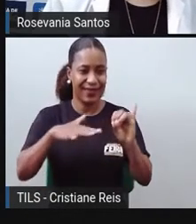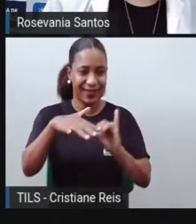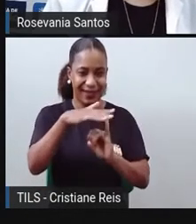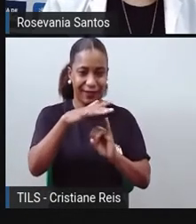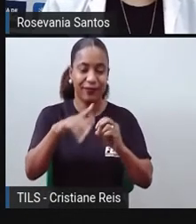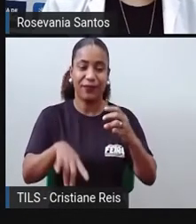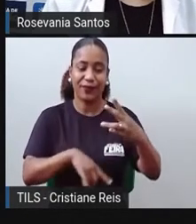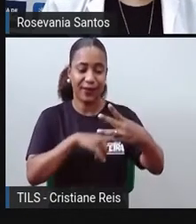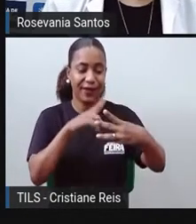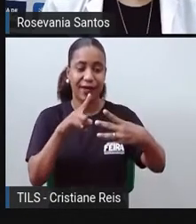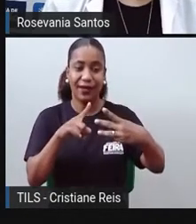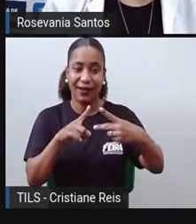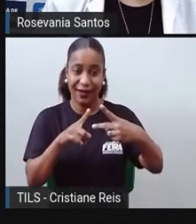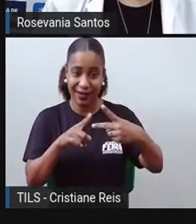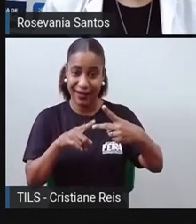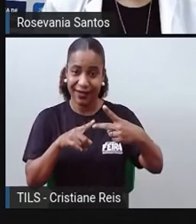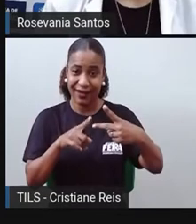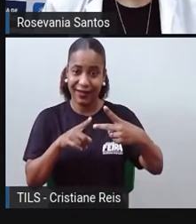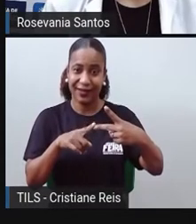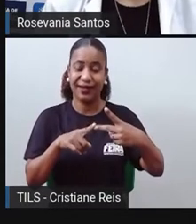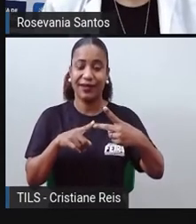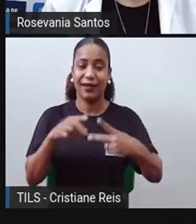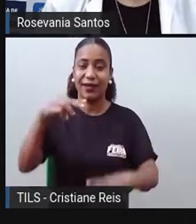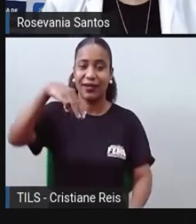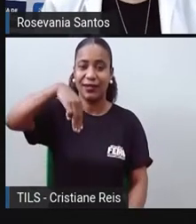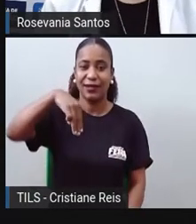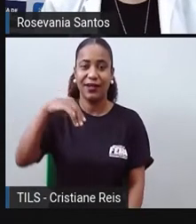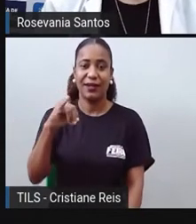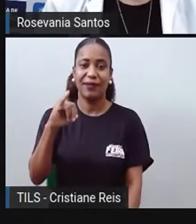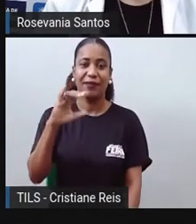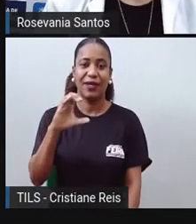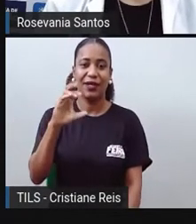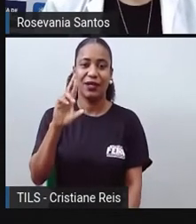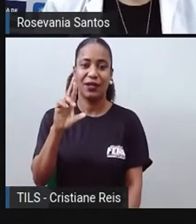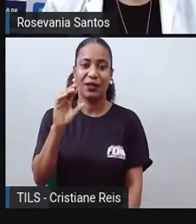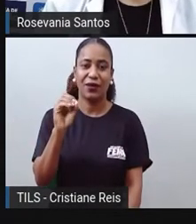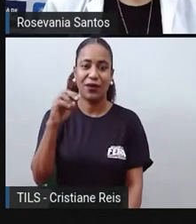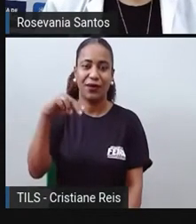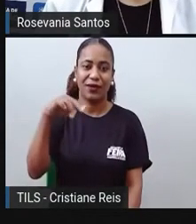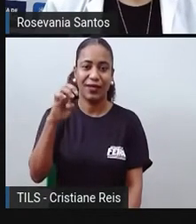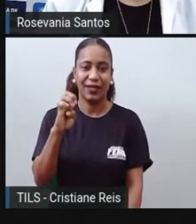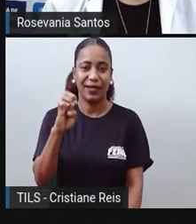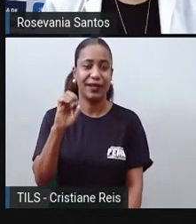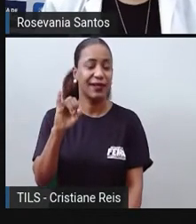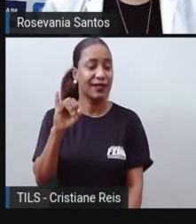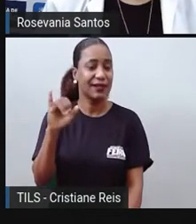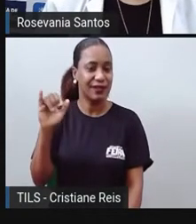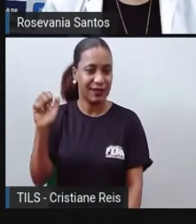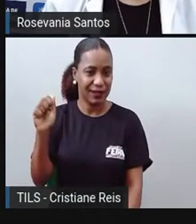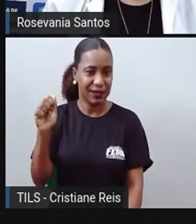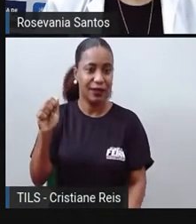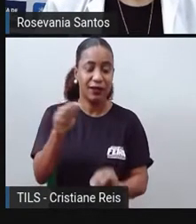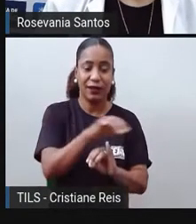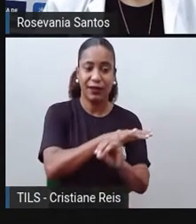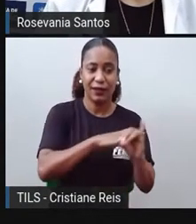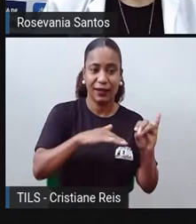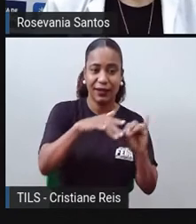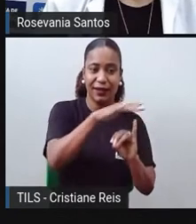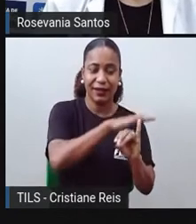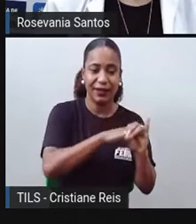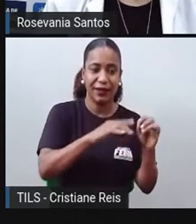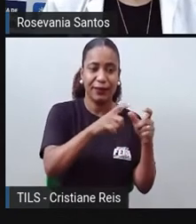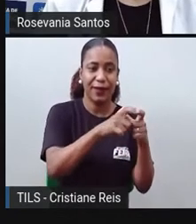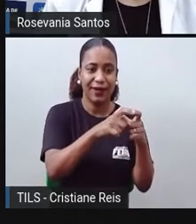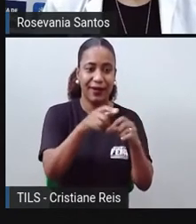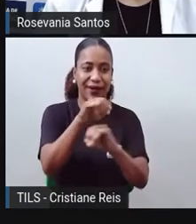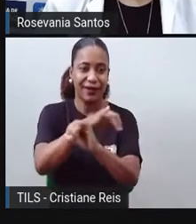próprio nome já está dizendo, né? São as pequenas ilhas. E essa área aqui da Micronésia, que pega, né? Praticamente